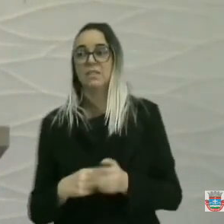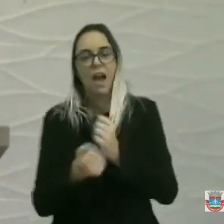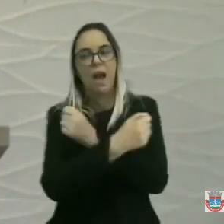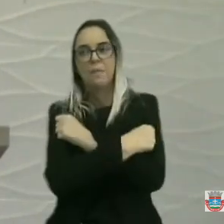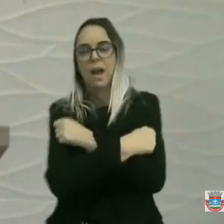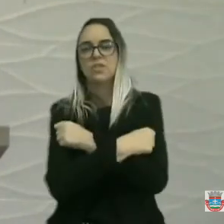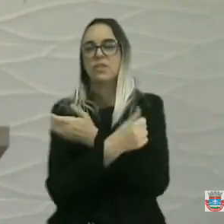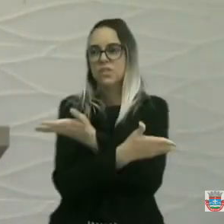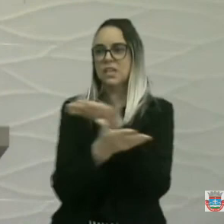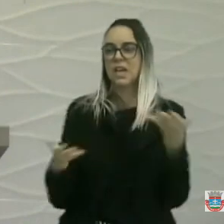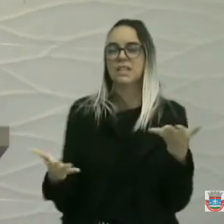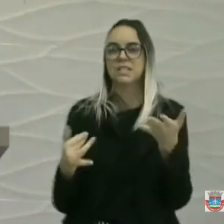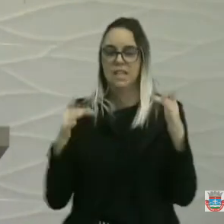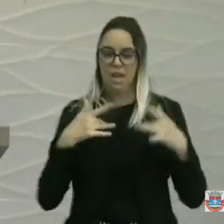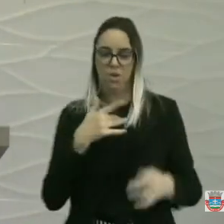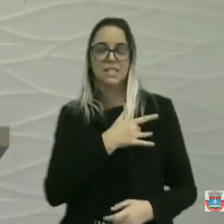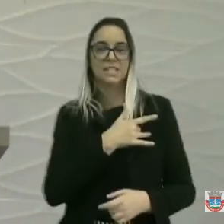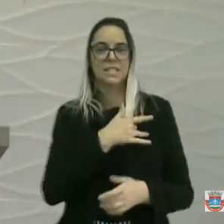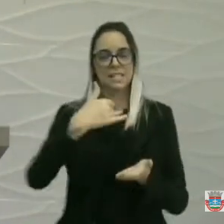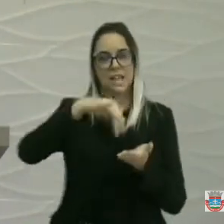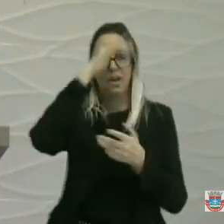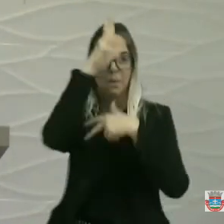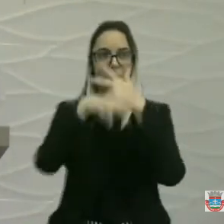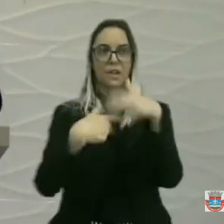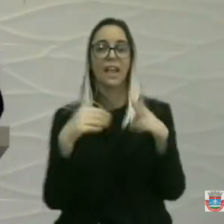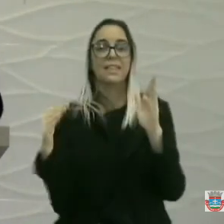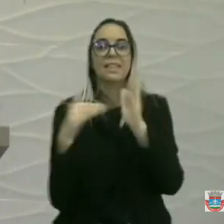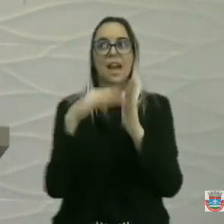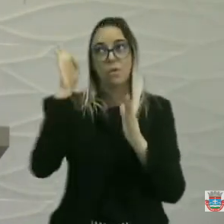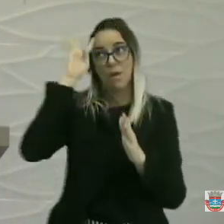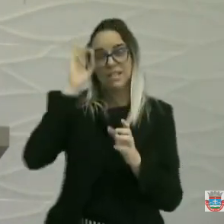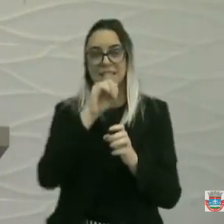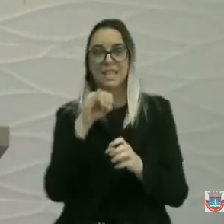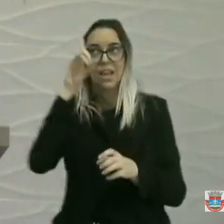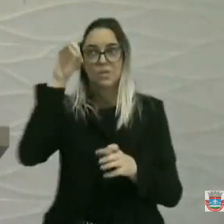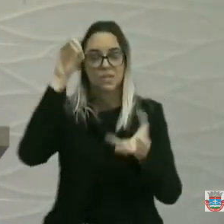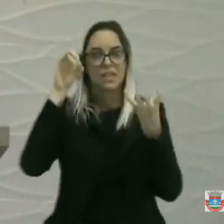Beto. Vamos aprovar e até a próxima quarta-feira, se Deus assim nos permitir.